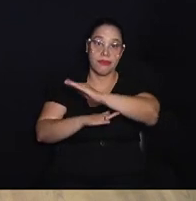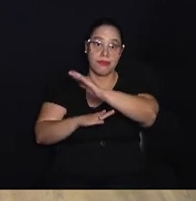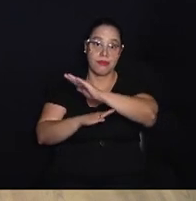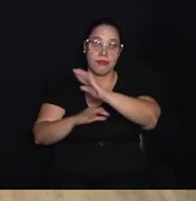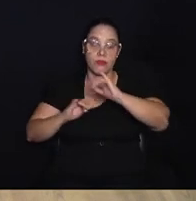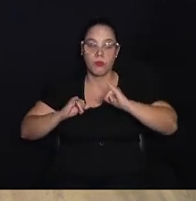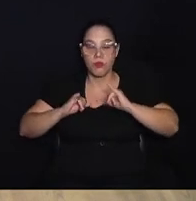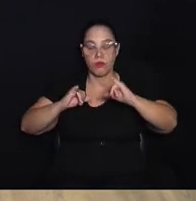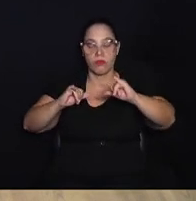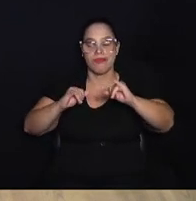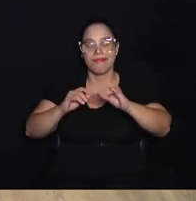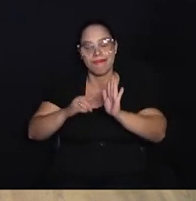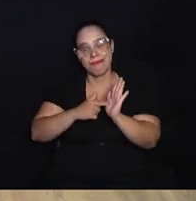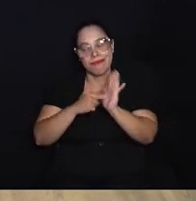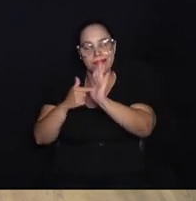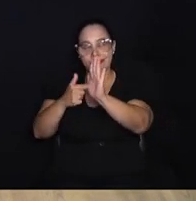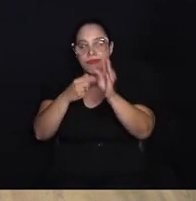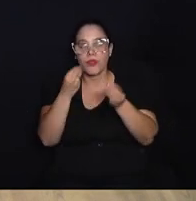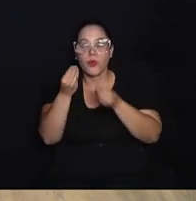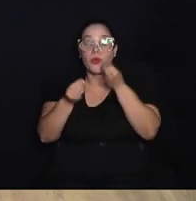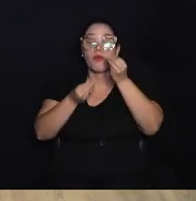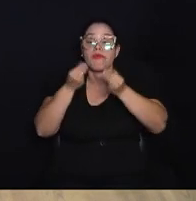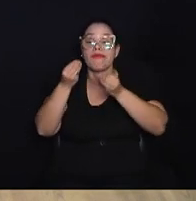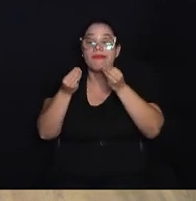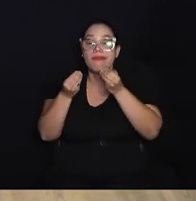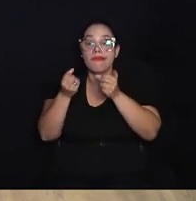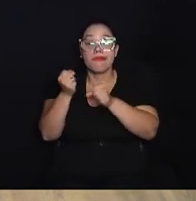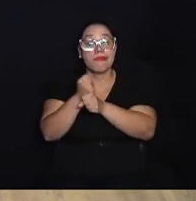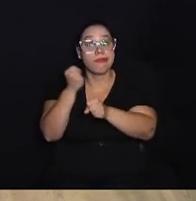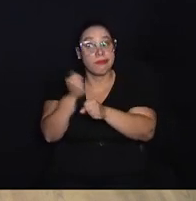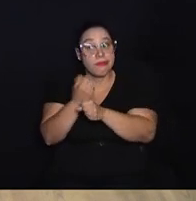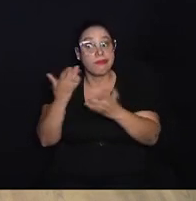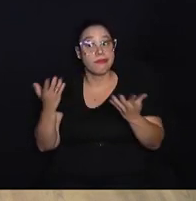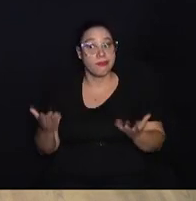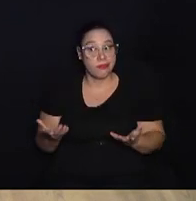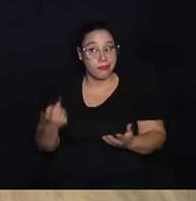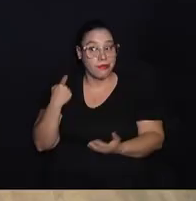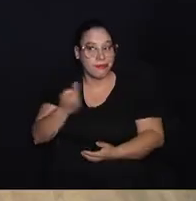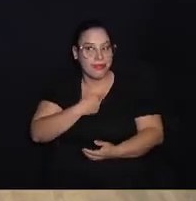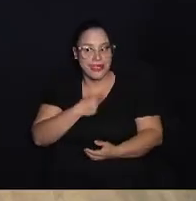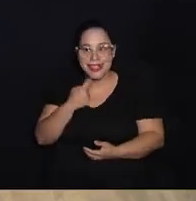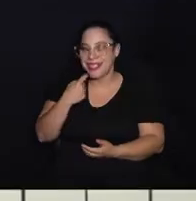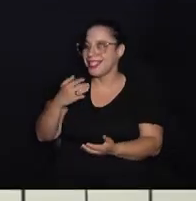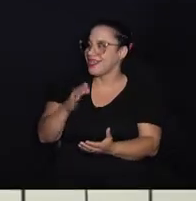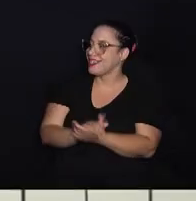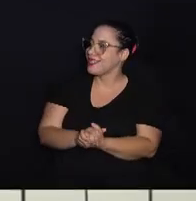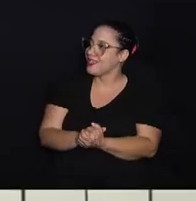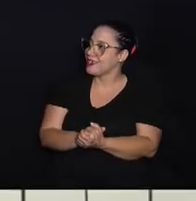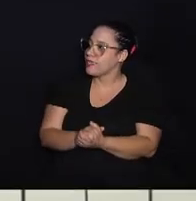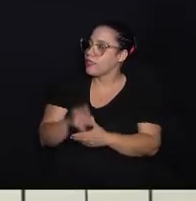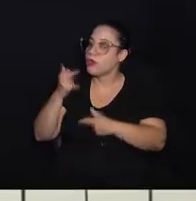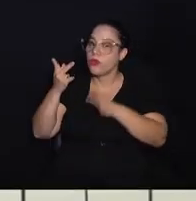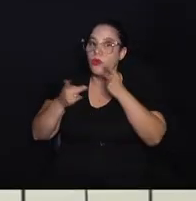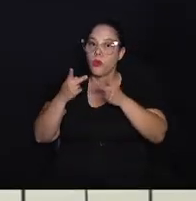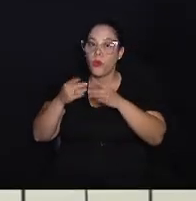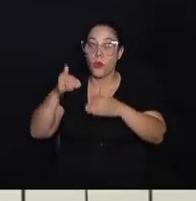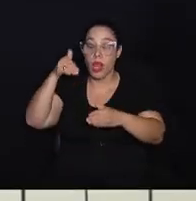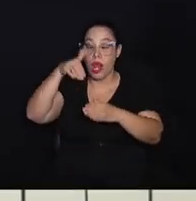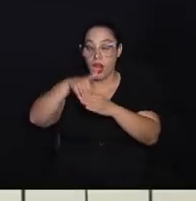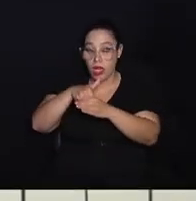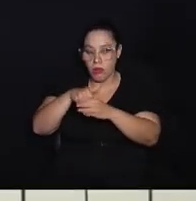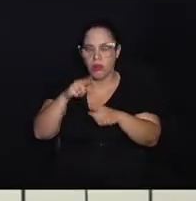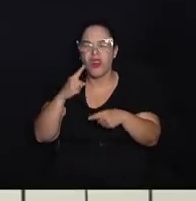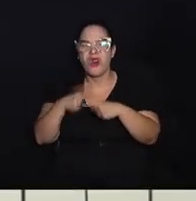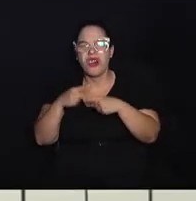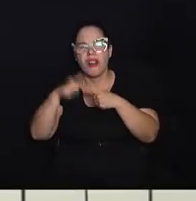cobertura para mostrar como ficou então esse patrimônio histórico da nossa cidade. Vamos falar sobre eleições, porque